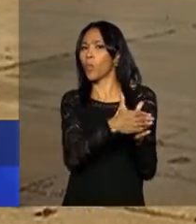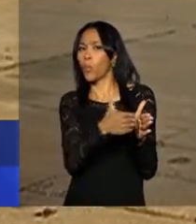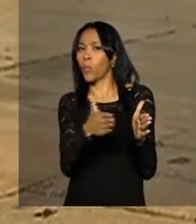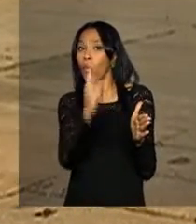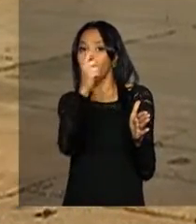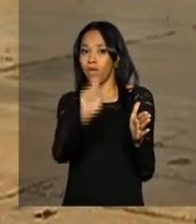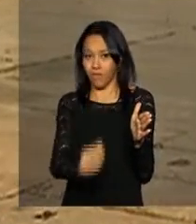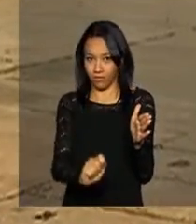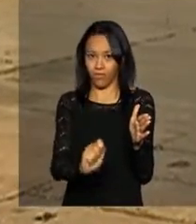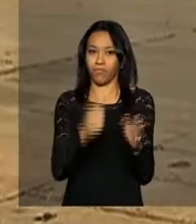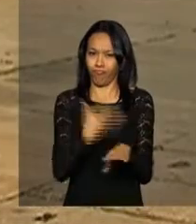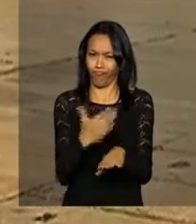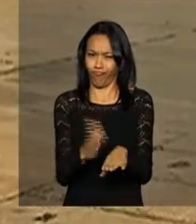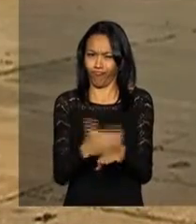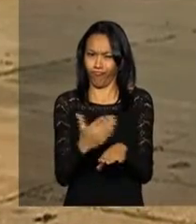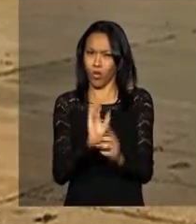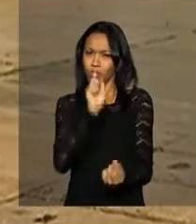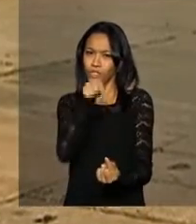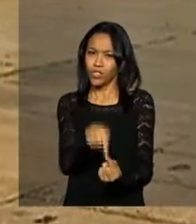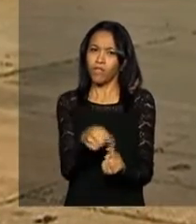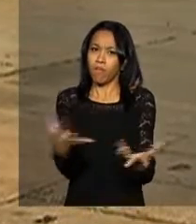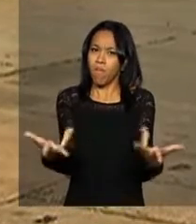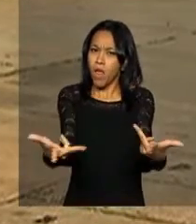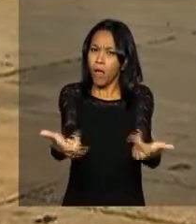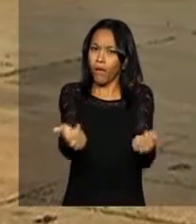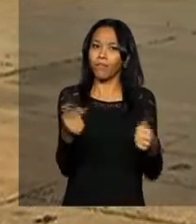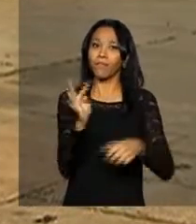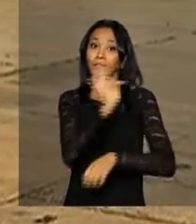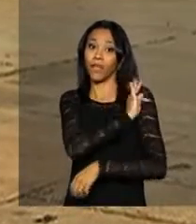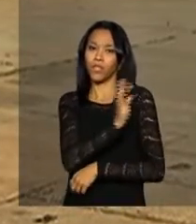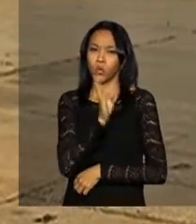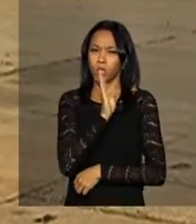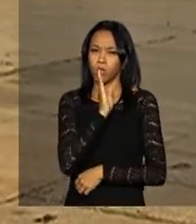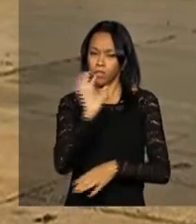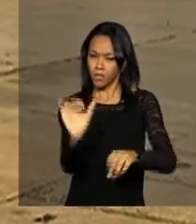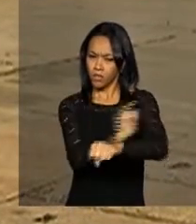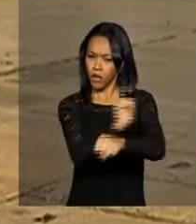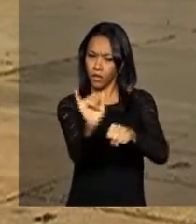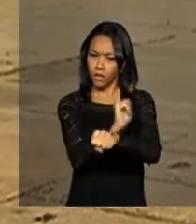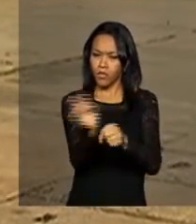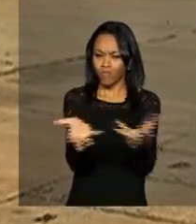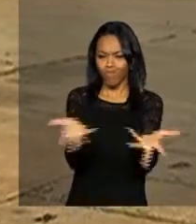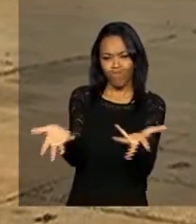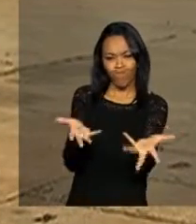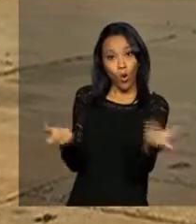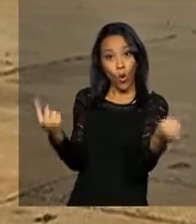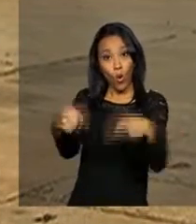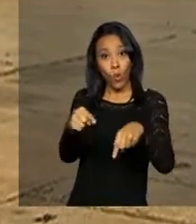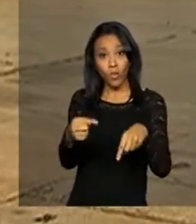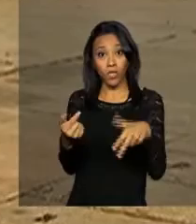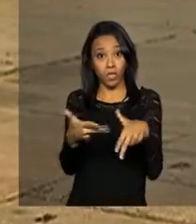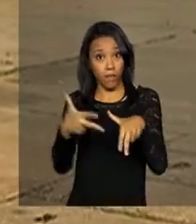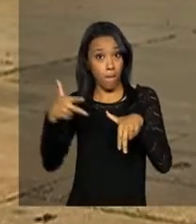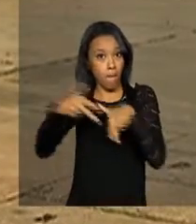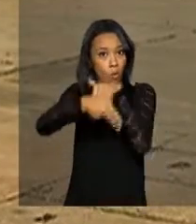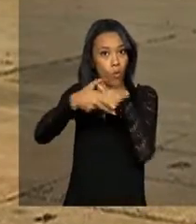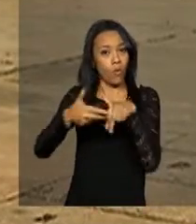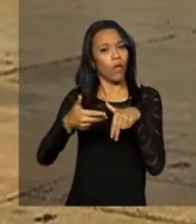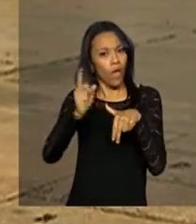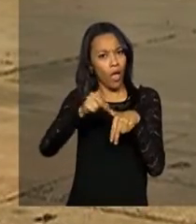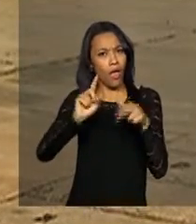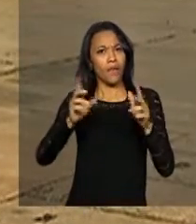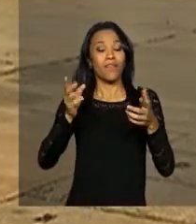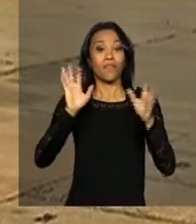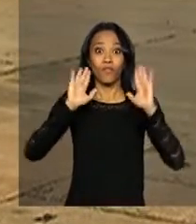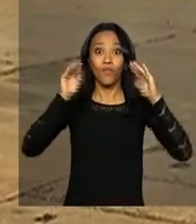de um mês. O objetivo é aprimorar as técnicas de planejamento e execução de ações de contra-terrorismo voltadas para os Jogos